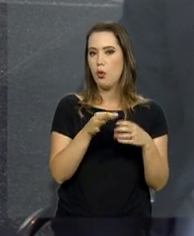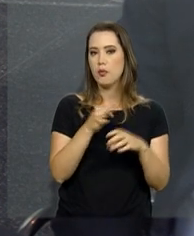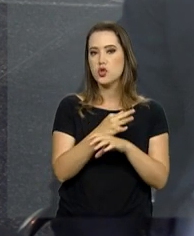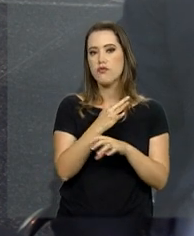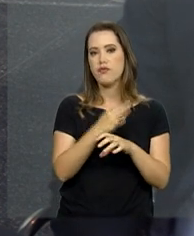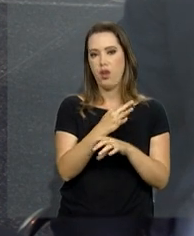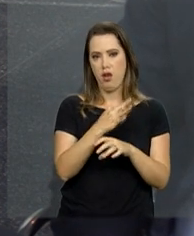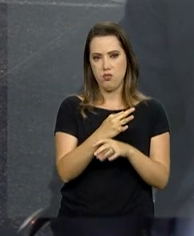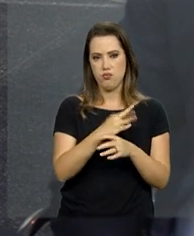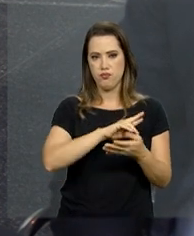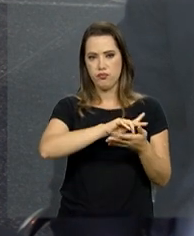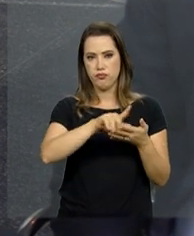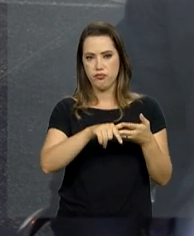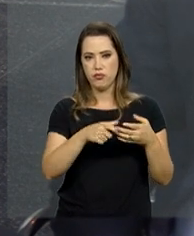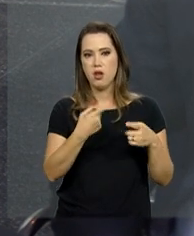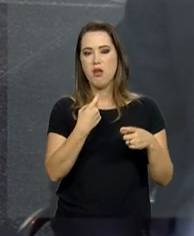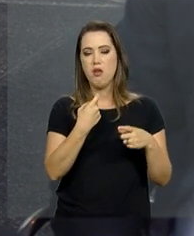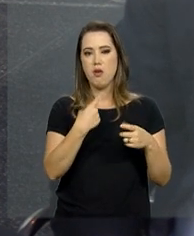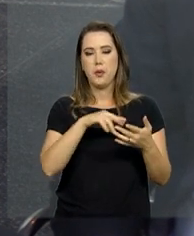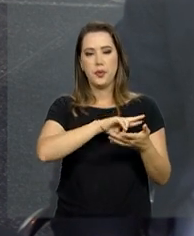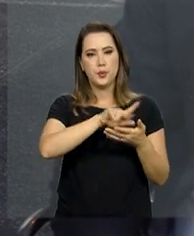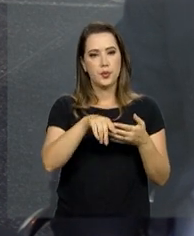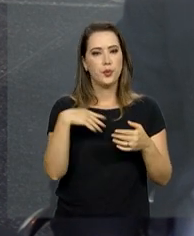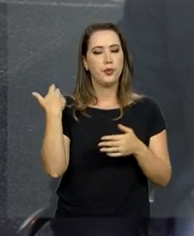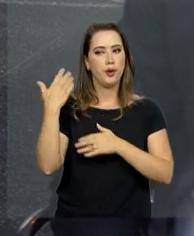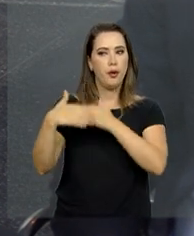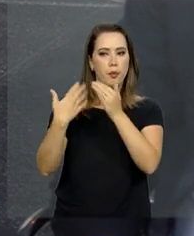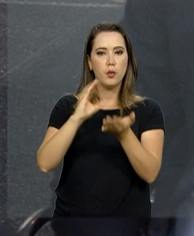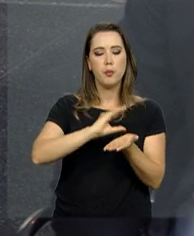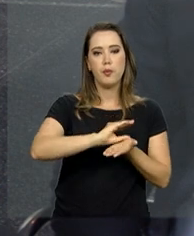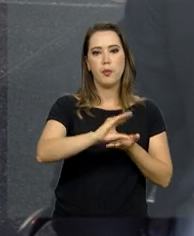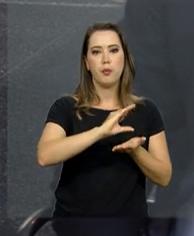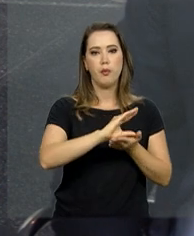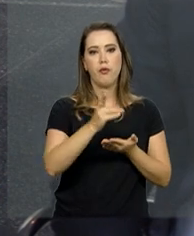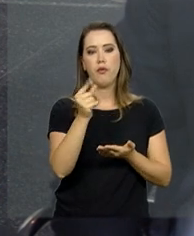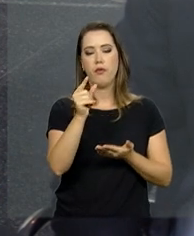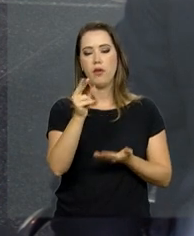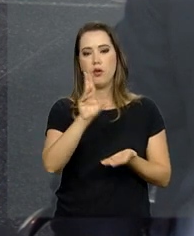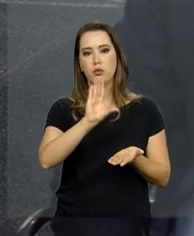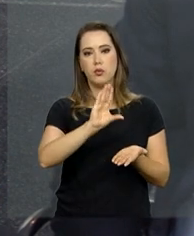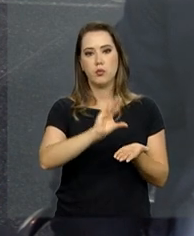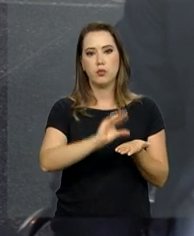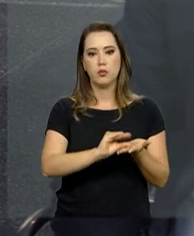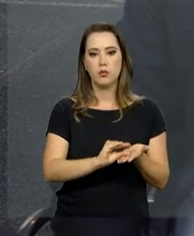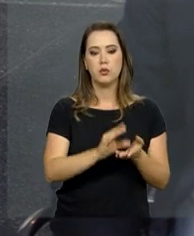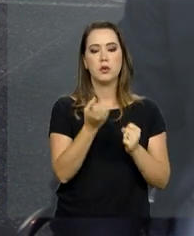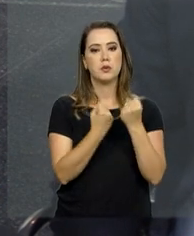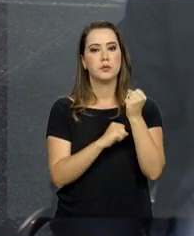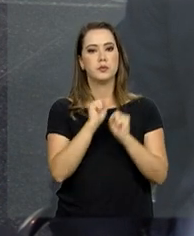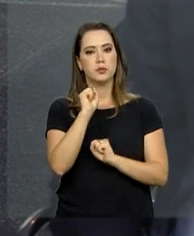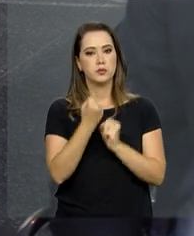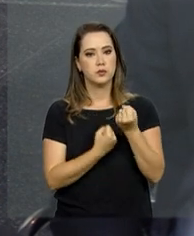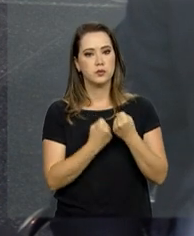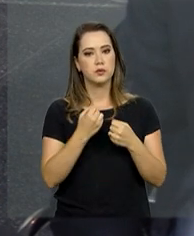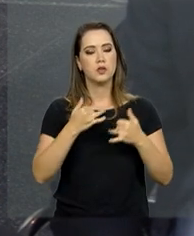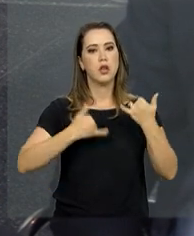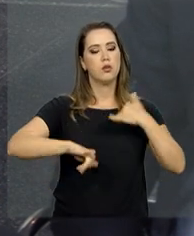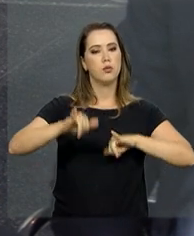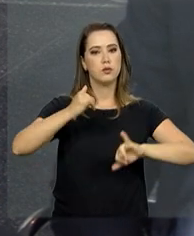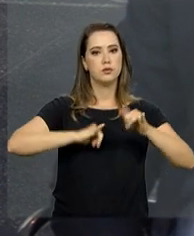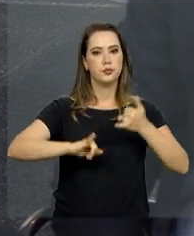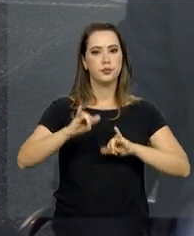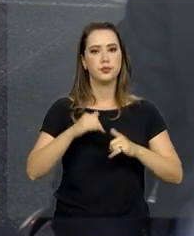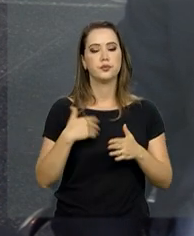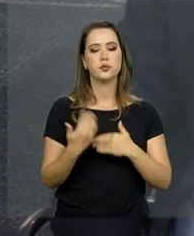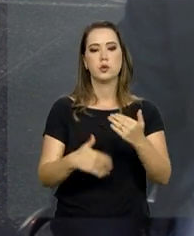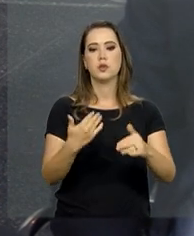está se recuperando de uma fase longa de investimento baixo. A indústria química tem se desenvolvido muito no Brasil,